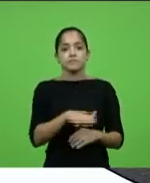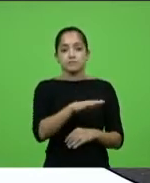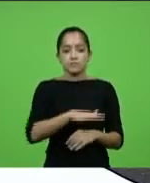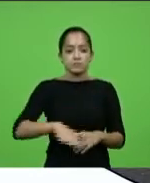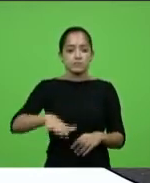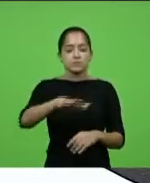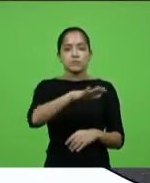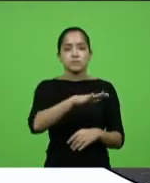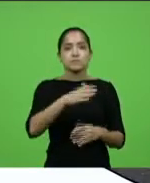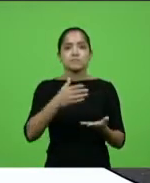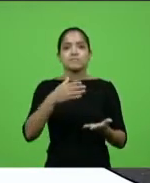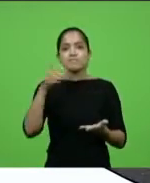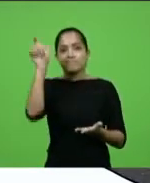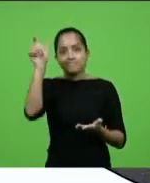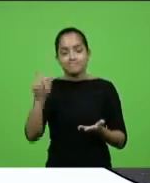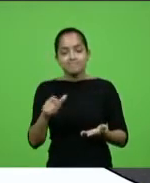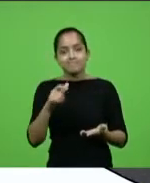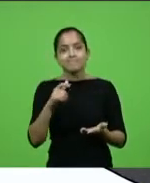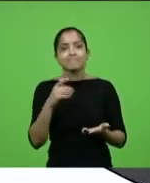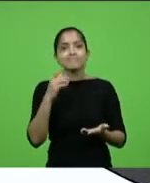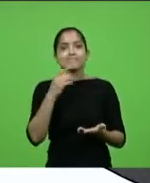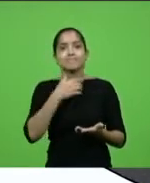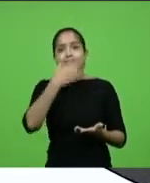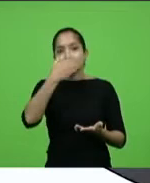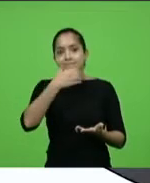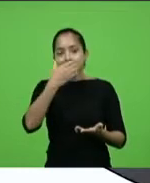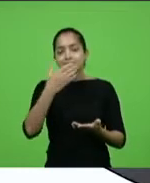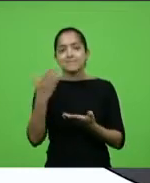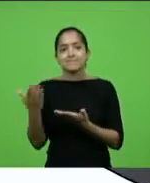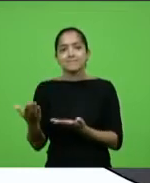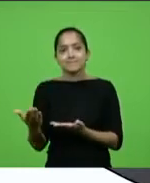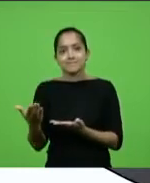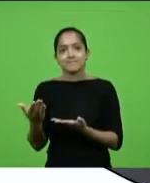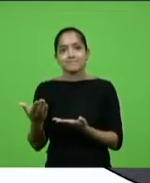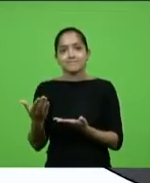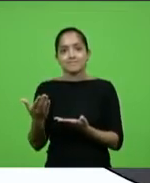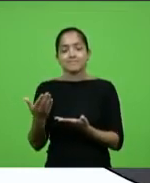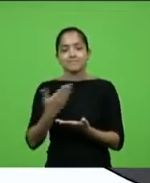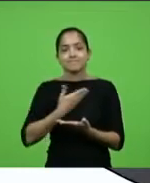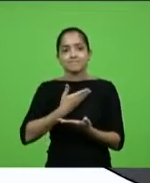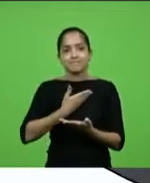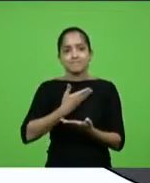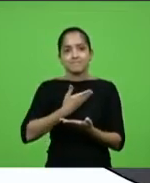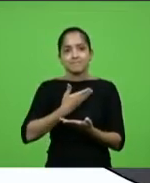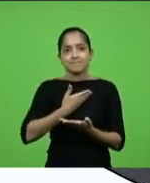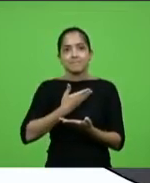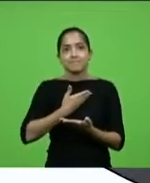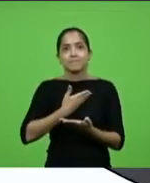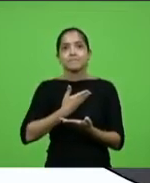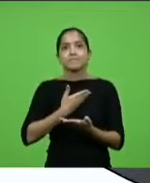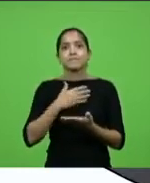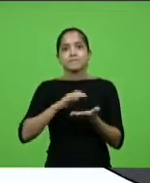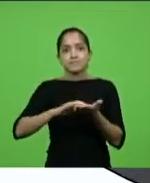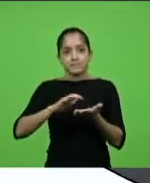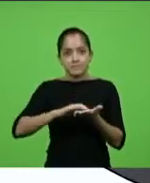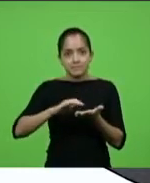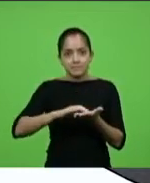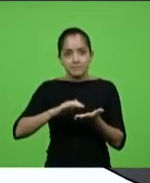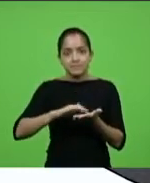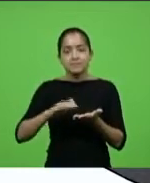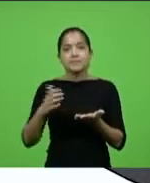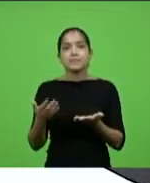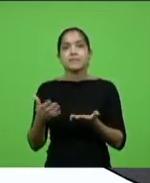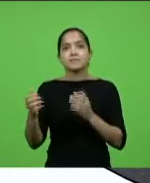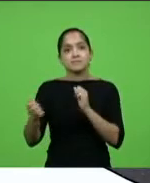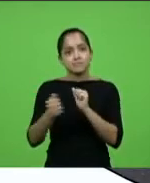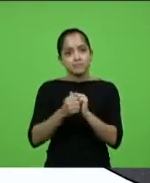o Aldo, grande amigo, Aldo, irmão, fomos secretários regionais juntos, estivemos aqui